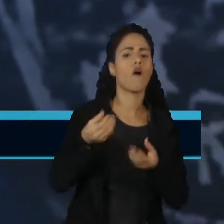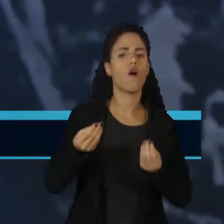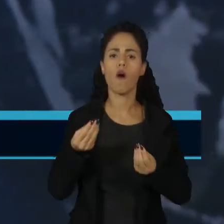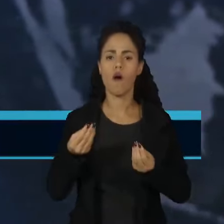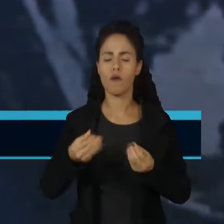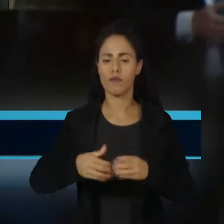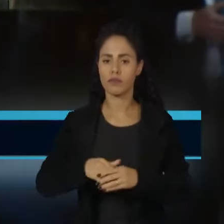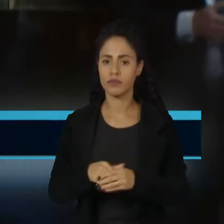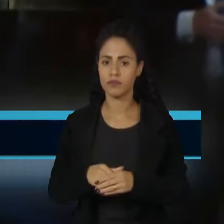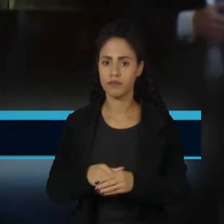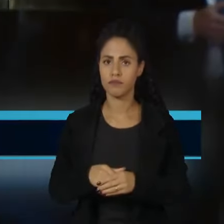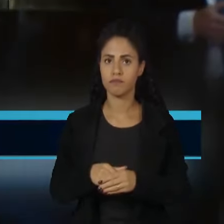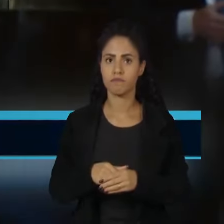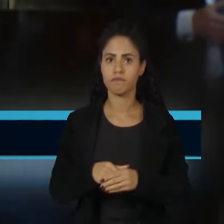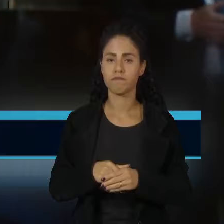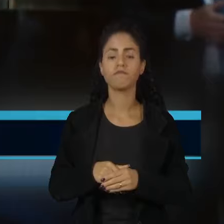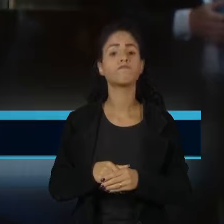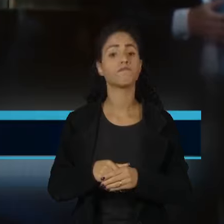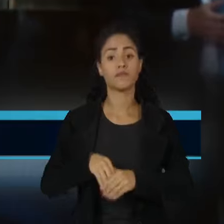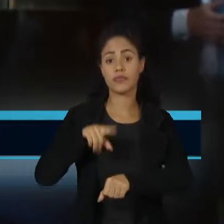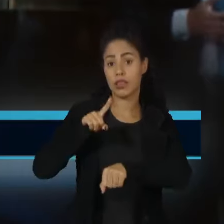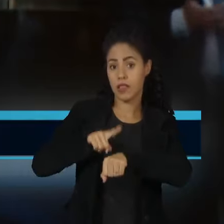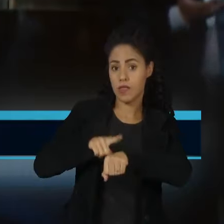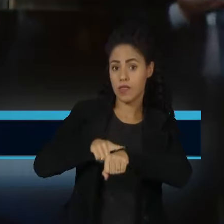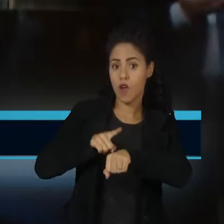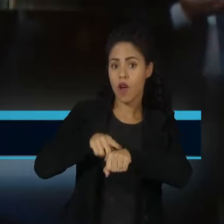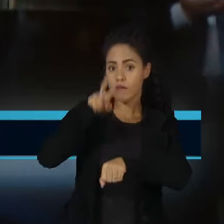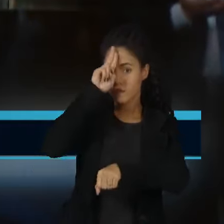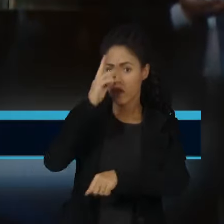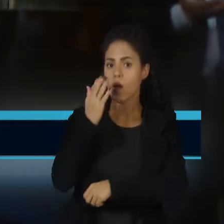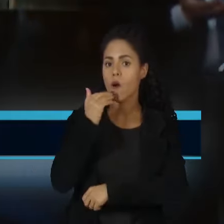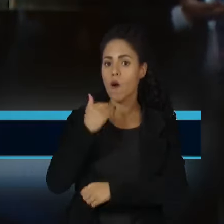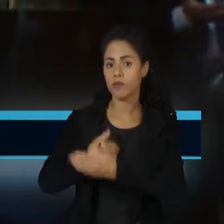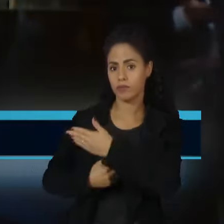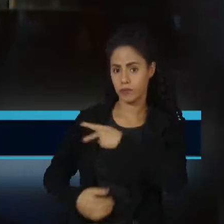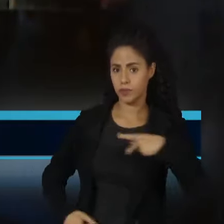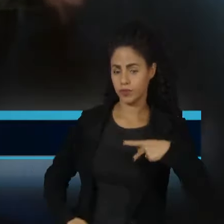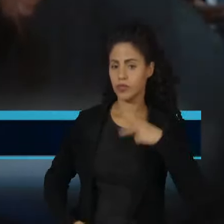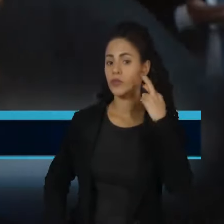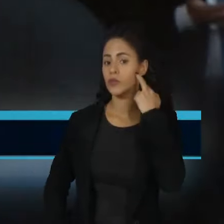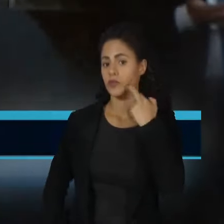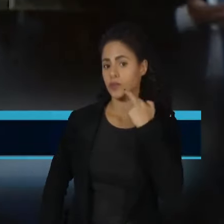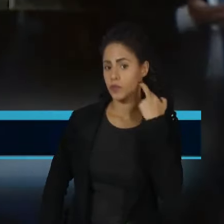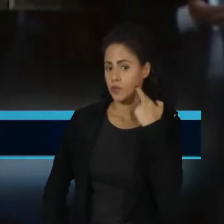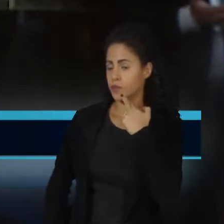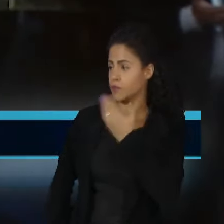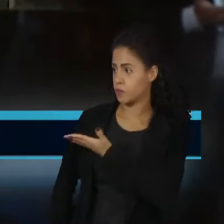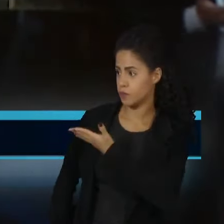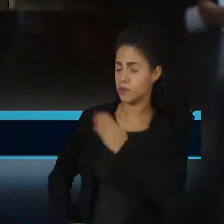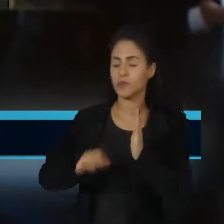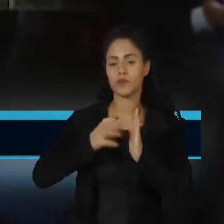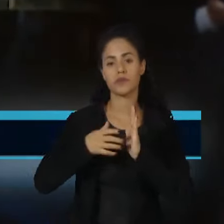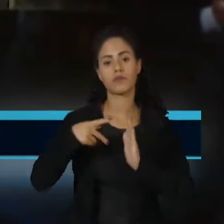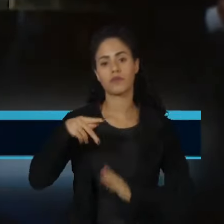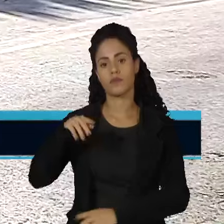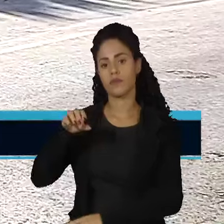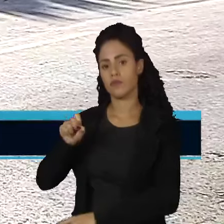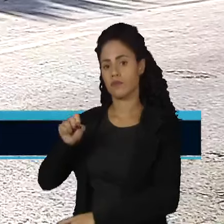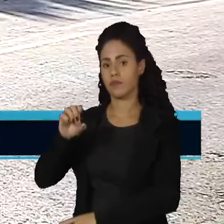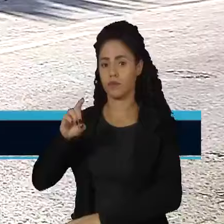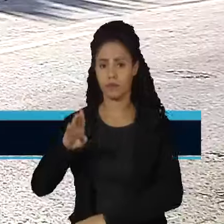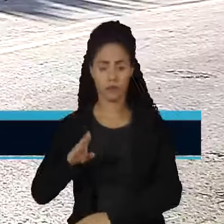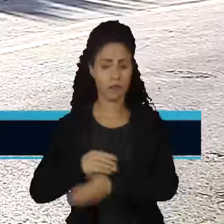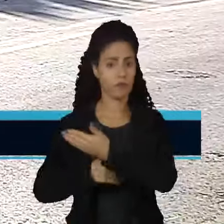desoneração. Na hora do almoço, o presidente do Senado, Rodrigo Pacheco, do PSD de Minas Gerais,